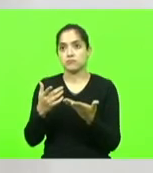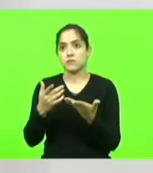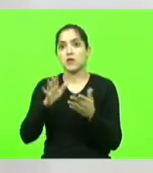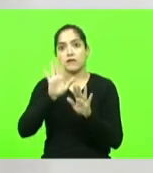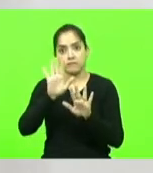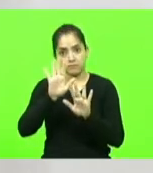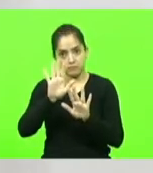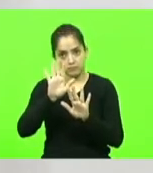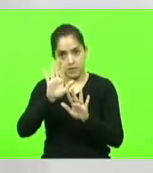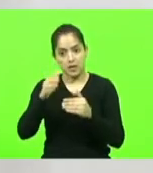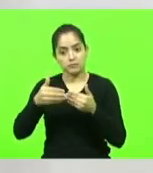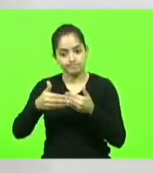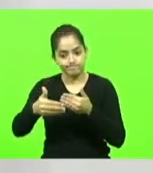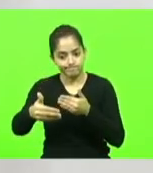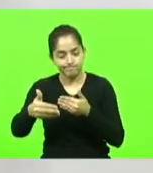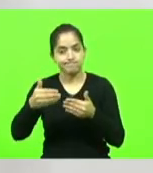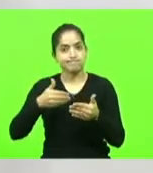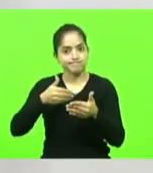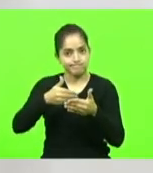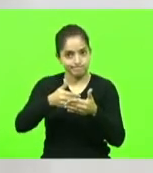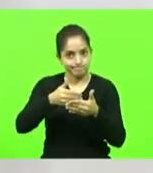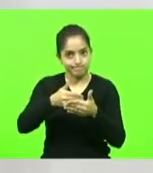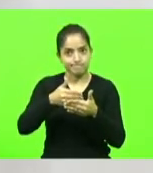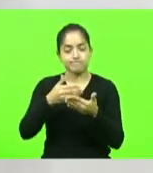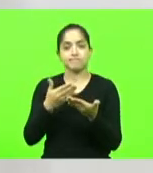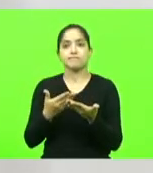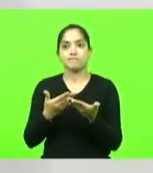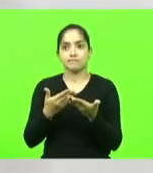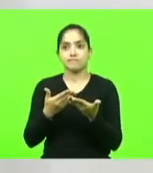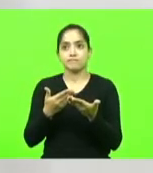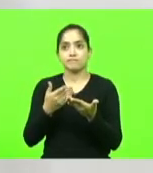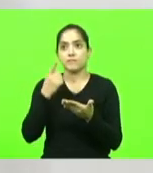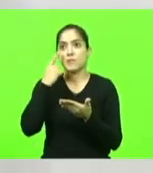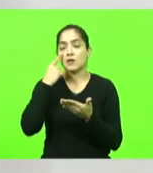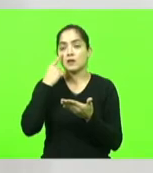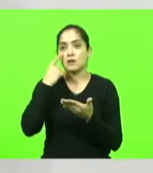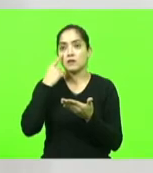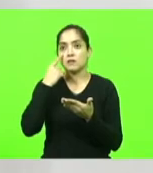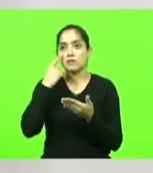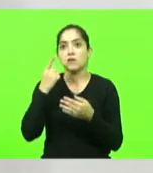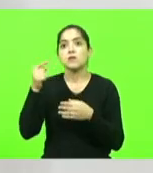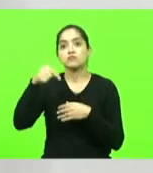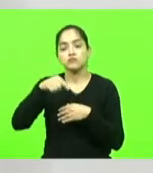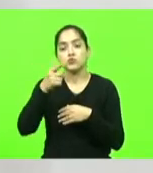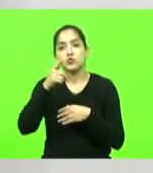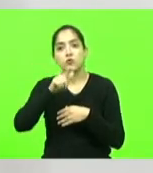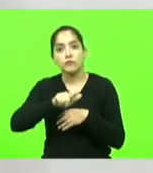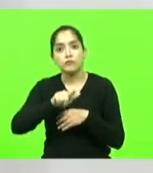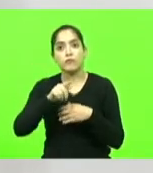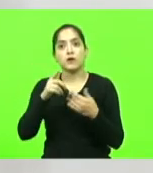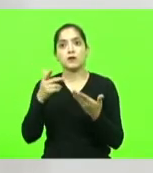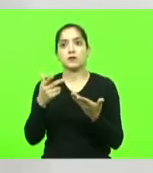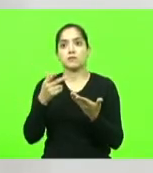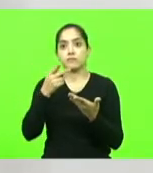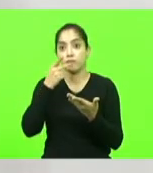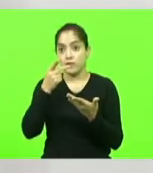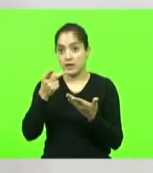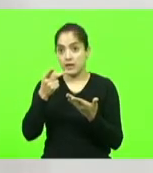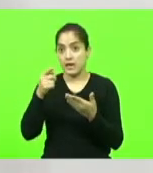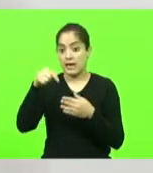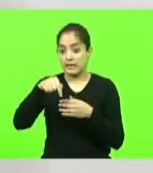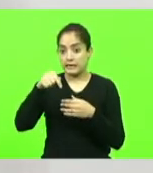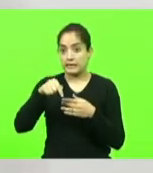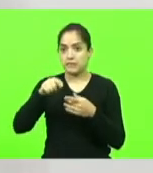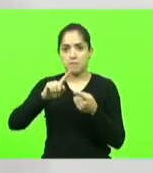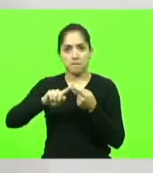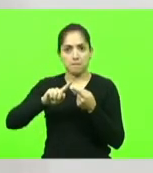vocês de verem a força da rua volto aqui dizer isso daqui não é uma ameaça